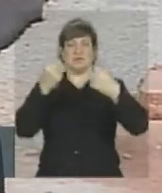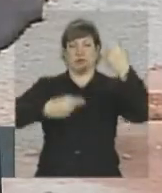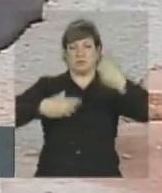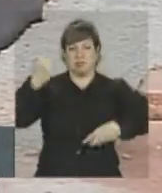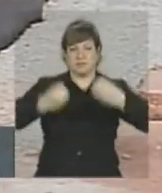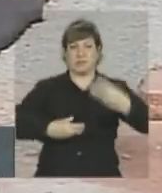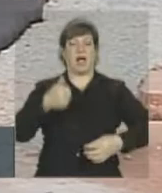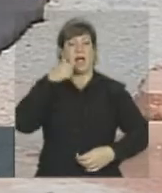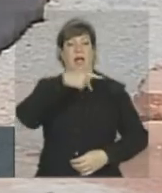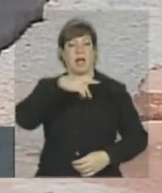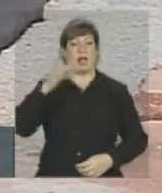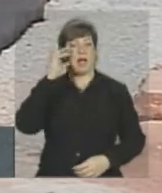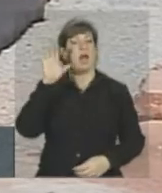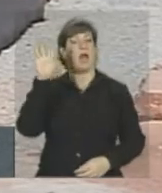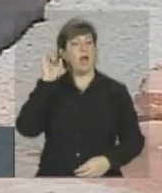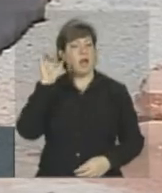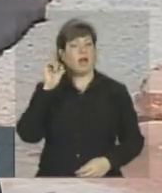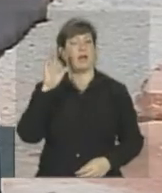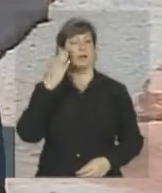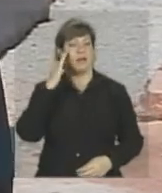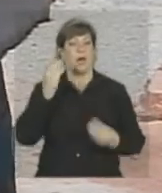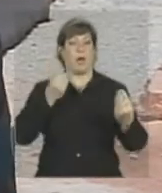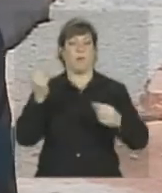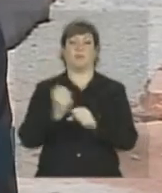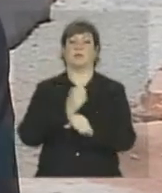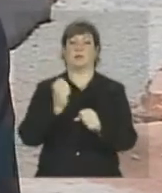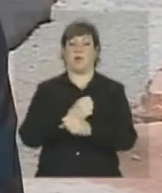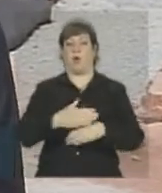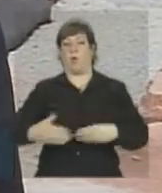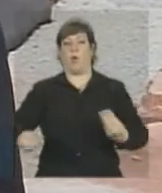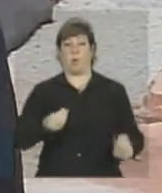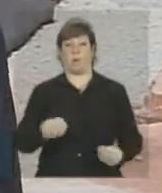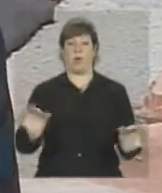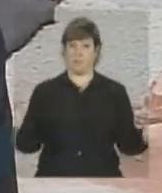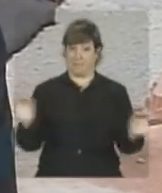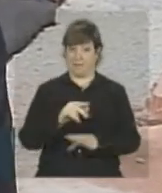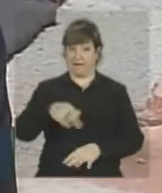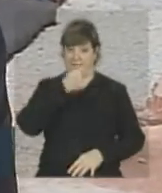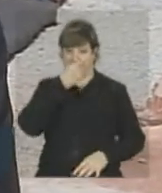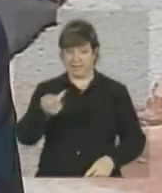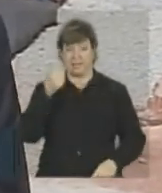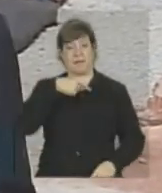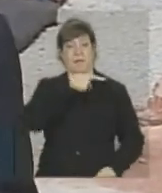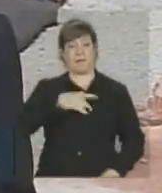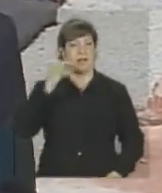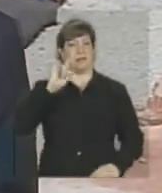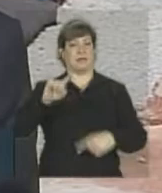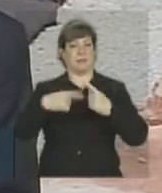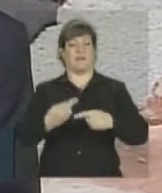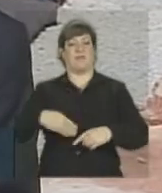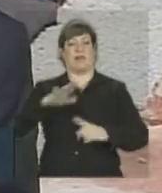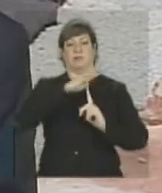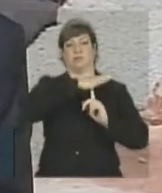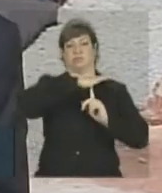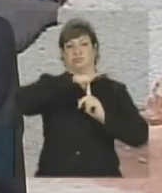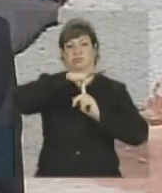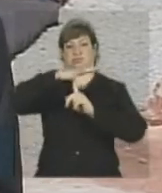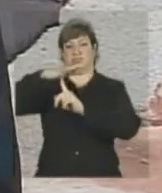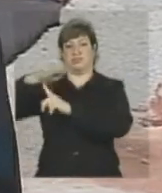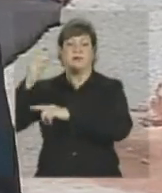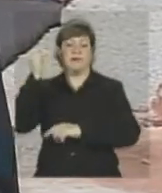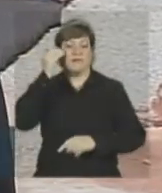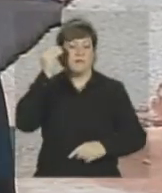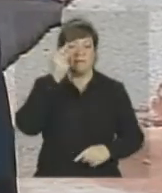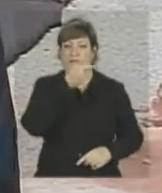o andamento das construções. E terminada a visita por aqui, a presidenta Dilma faz um sobrevoo de helicóptero pela